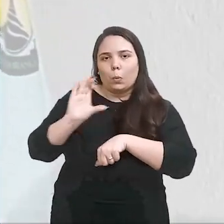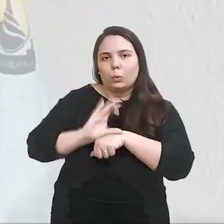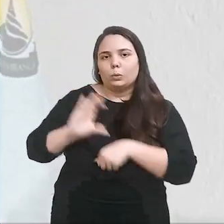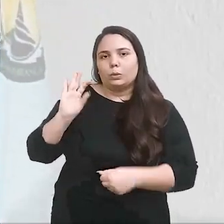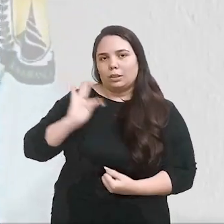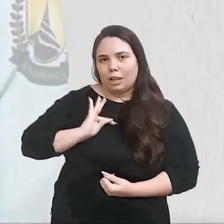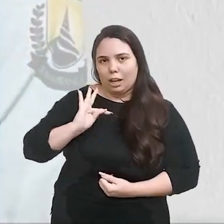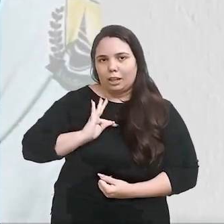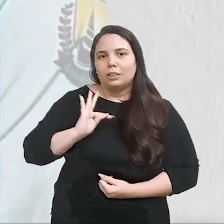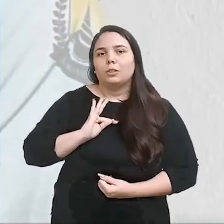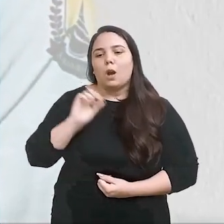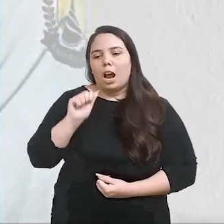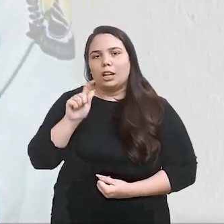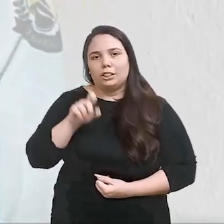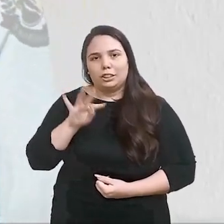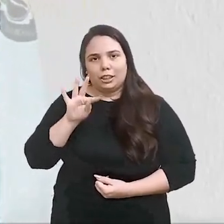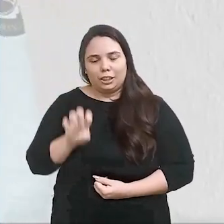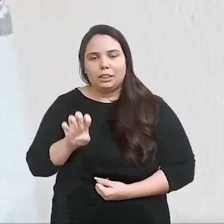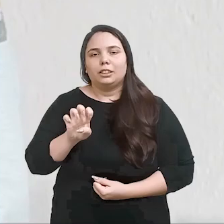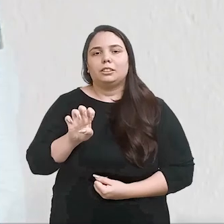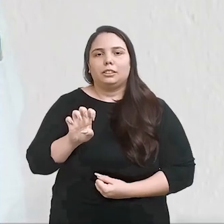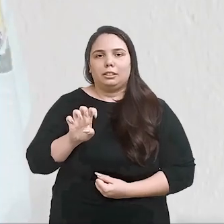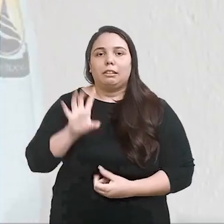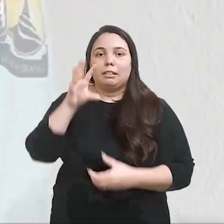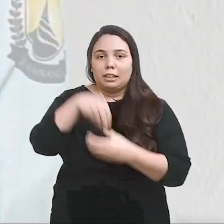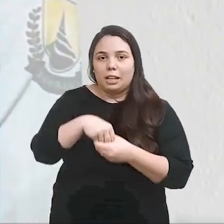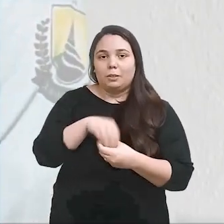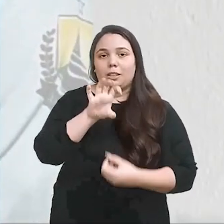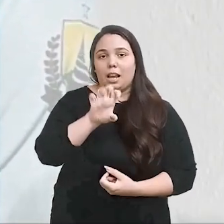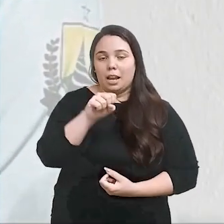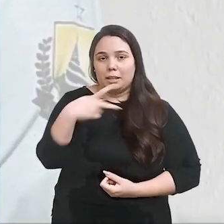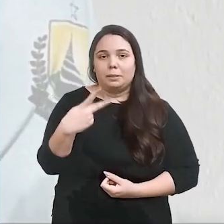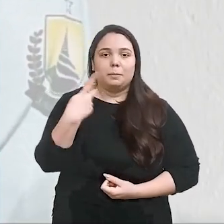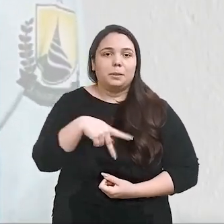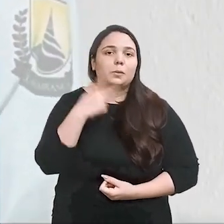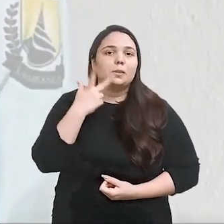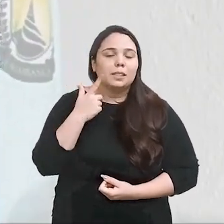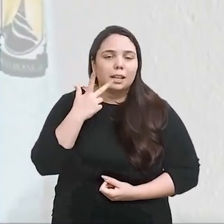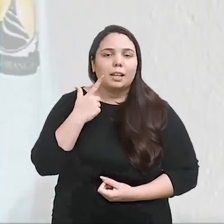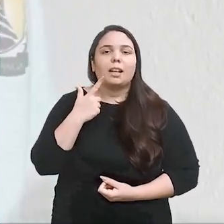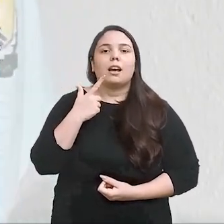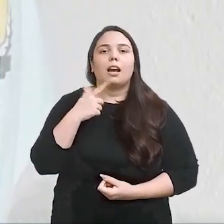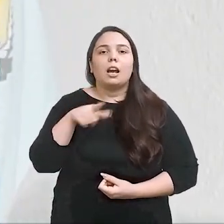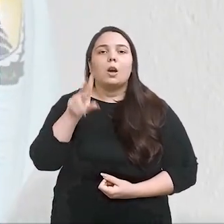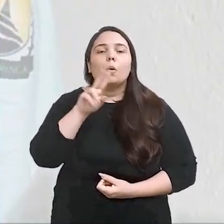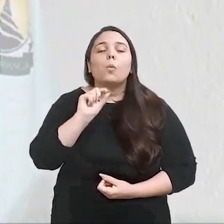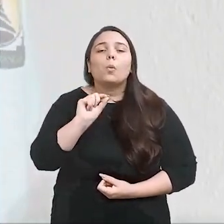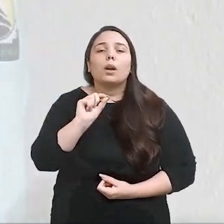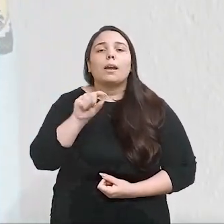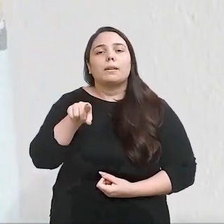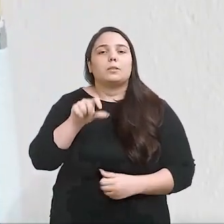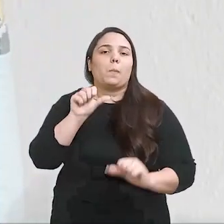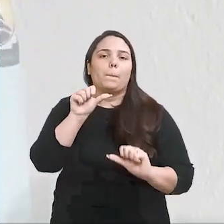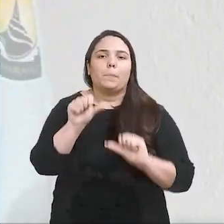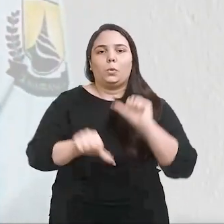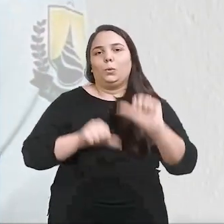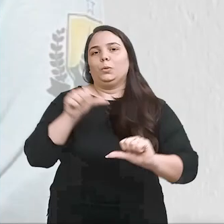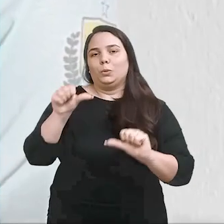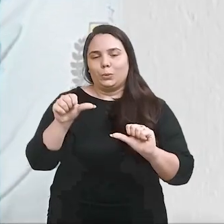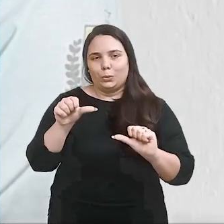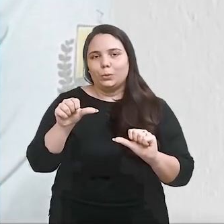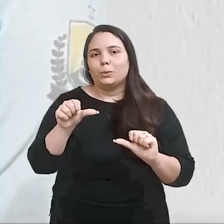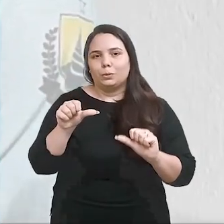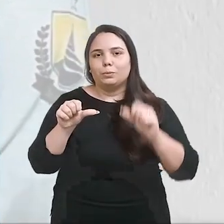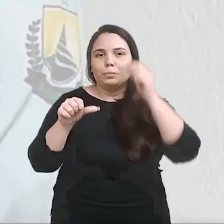com o curso técnico em Agentes Comunitários de Saúde pela Escola de Saúde do Estado do Ceará. E aí foi um divisor de